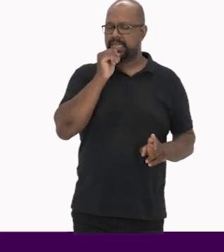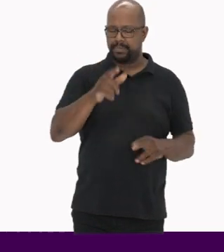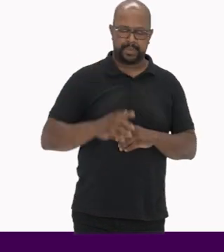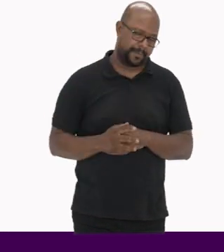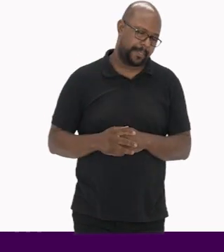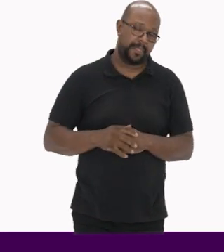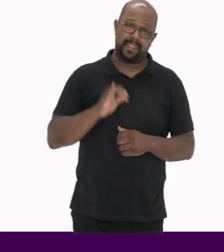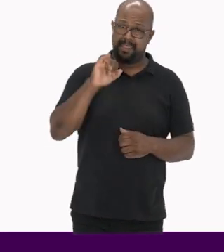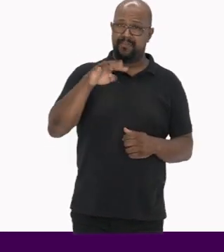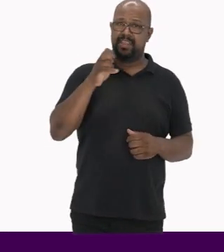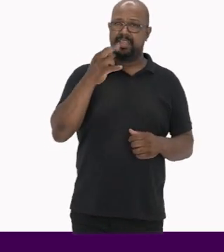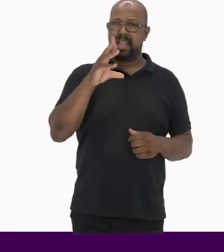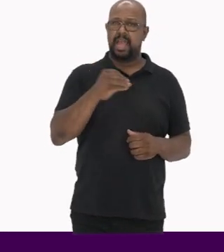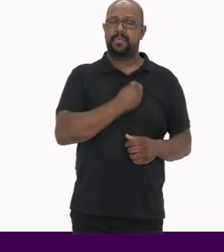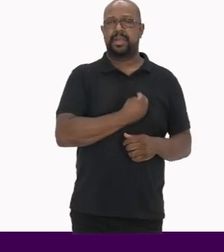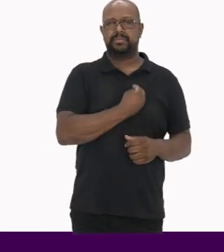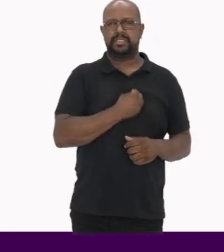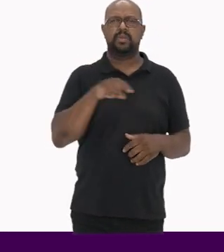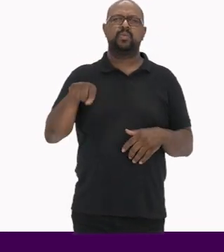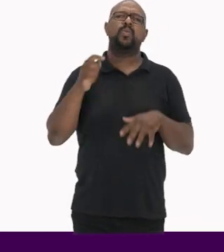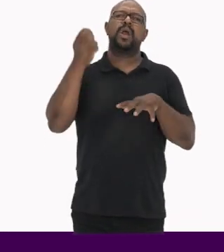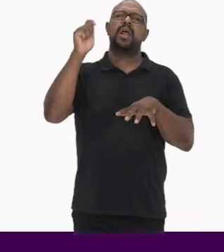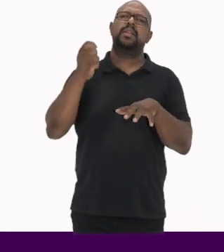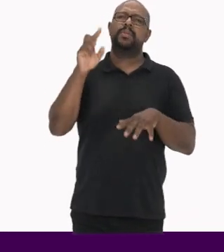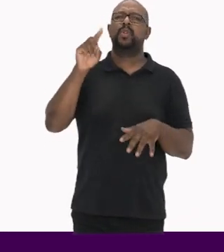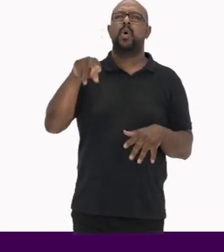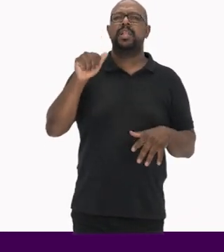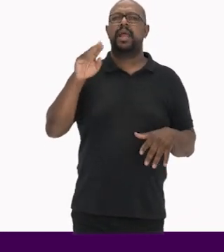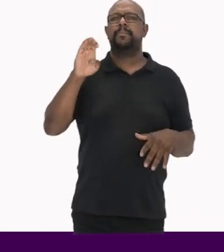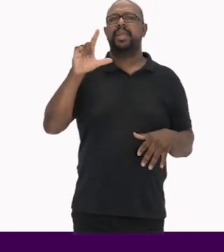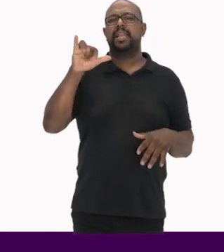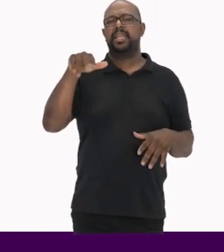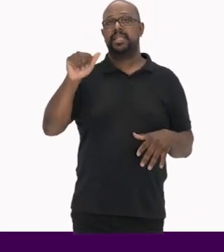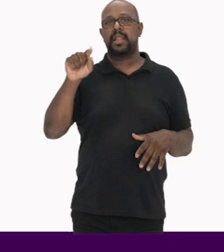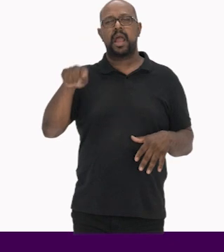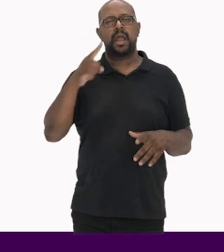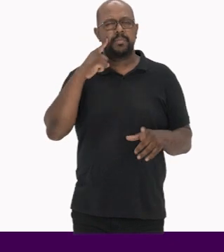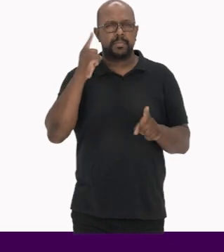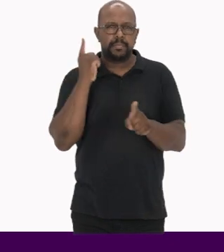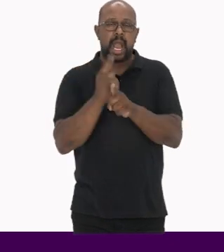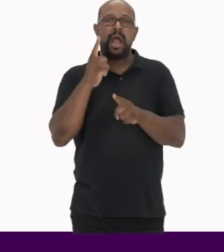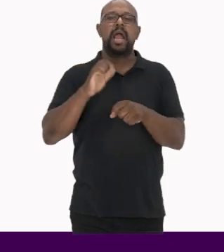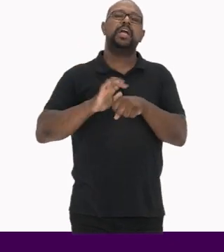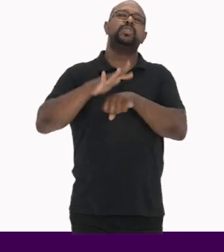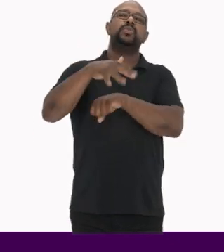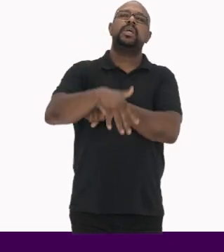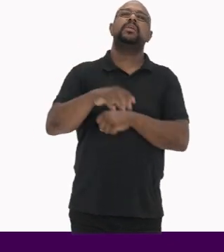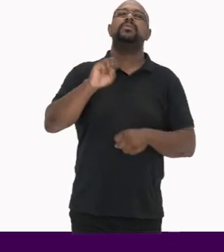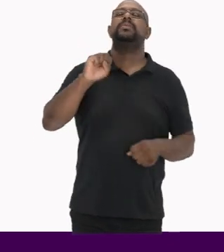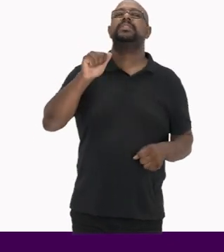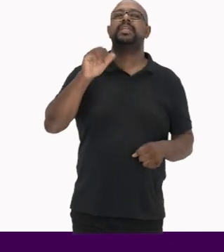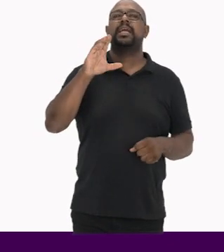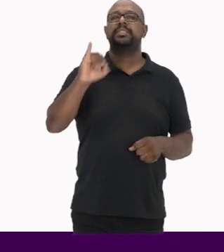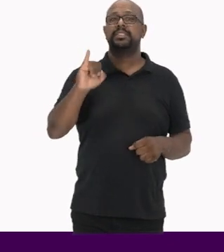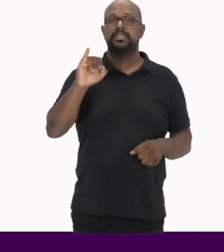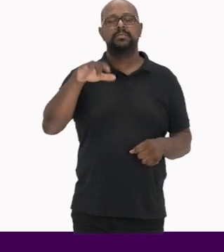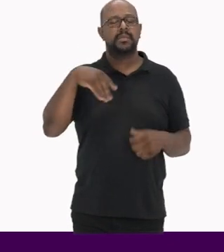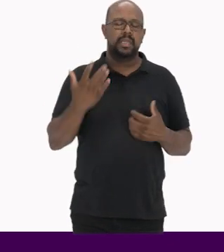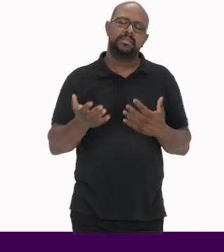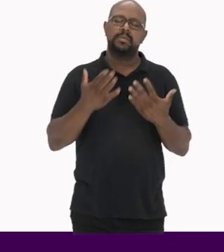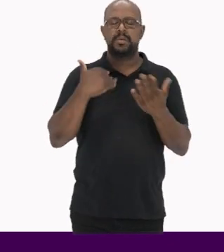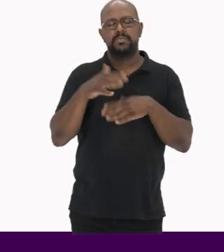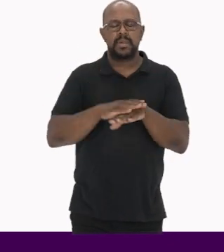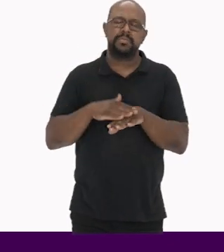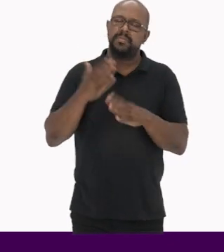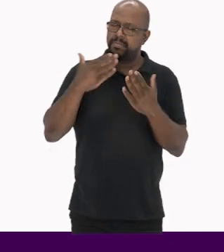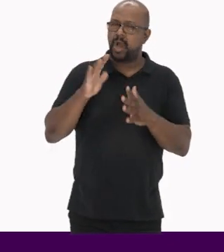vocês No inventário participativo no Quilombo Dona Belina Identificamos a Cachoeira do Saci Mas conforme